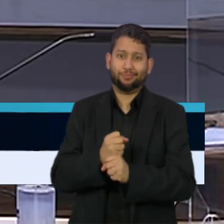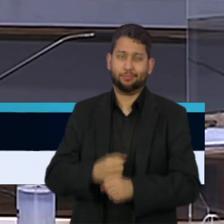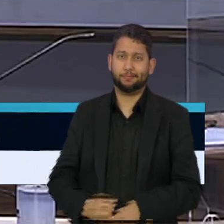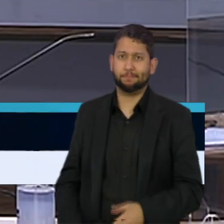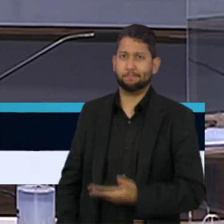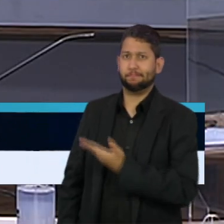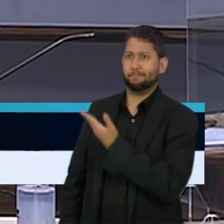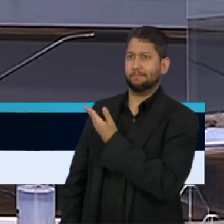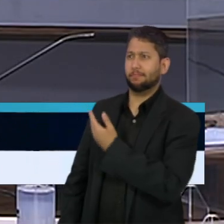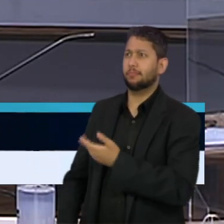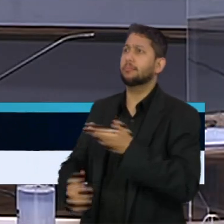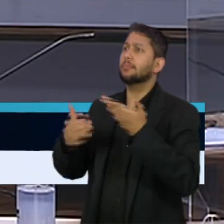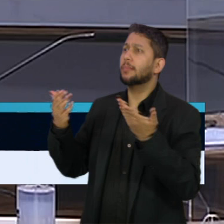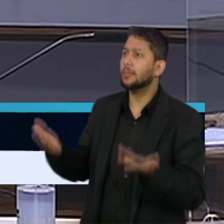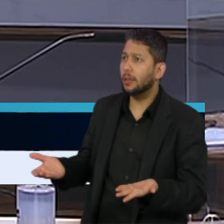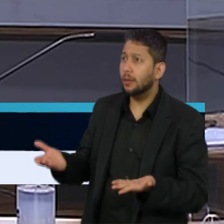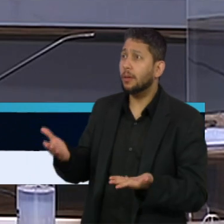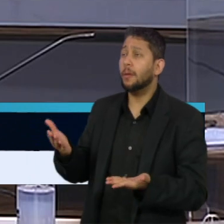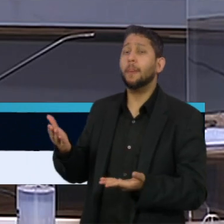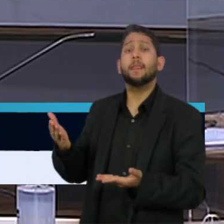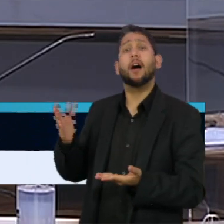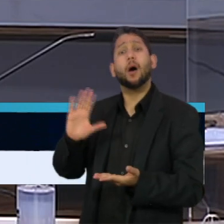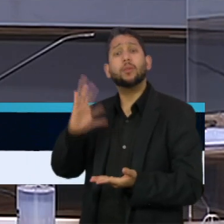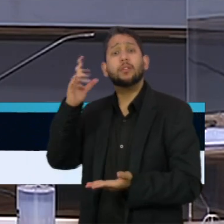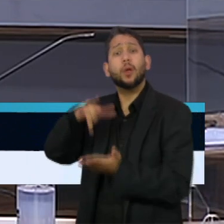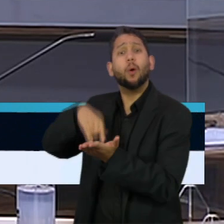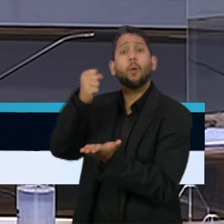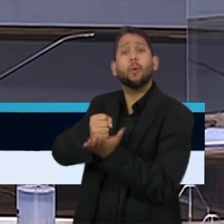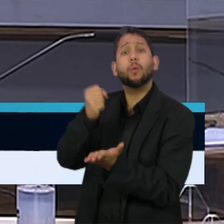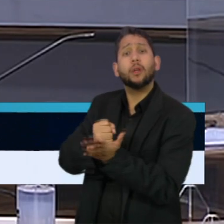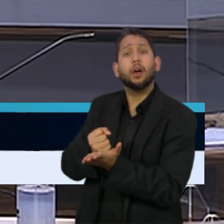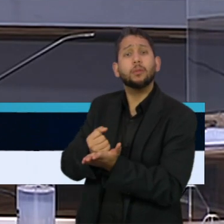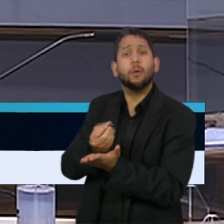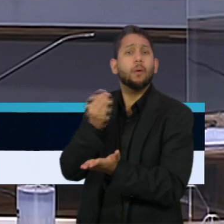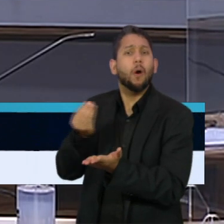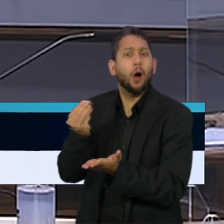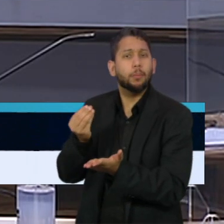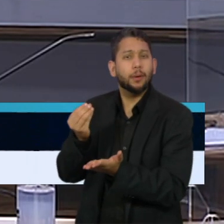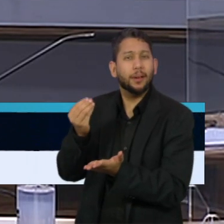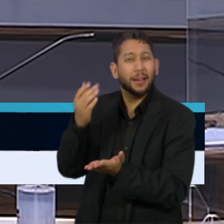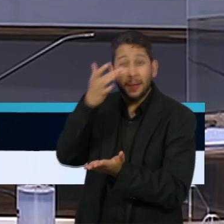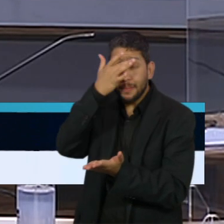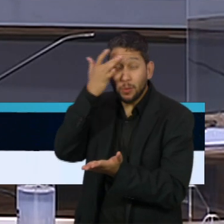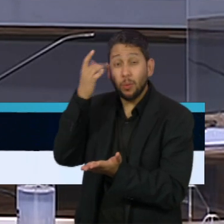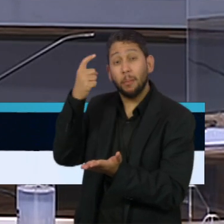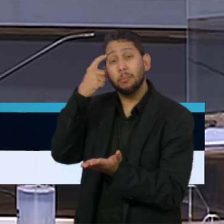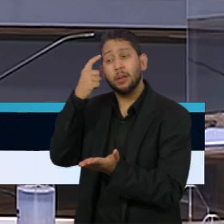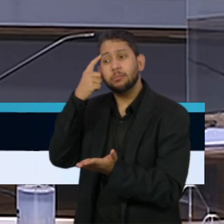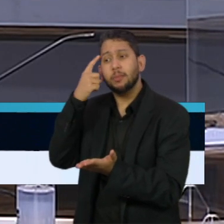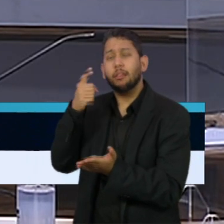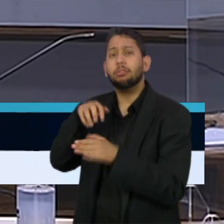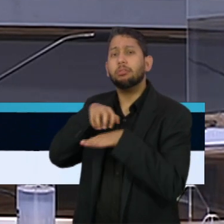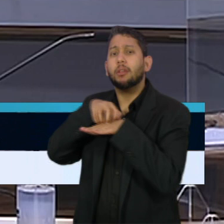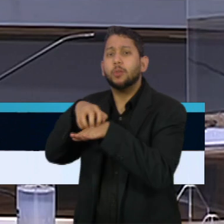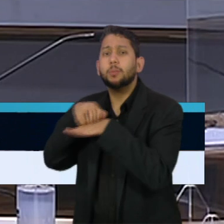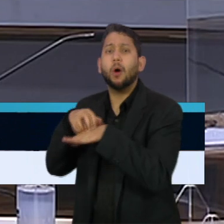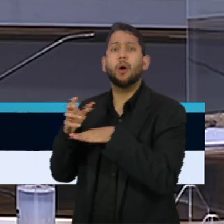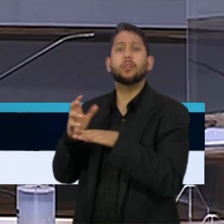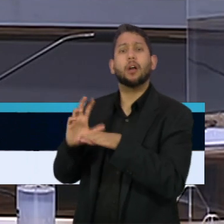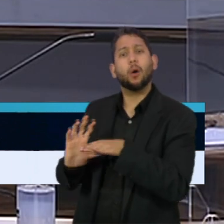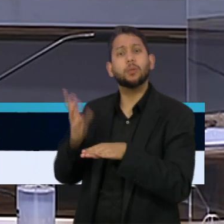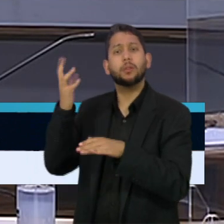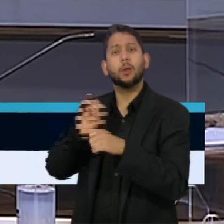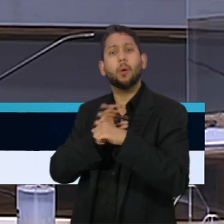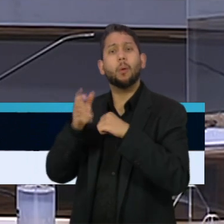aditivos foram feitos no âmbito desse contrato para abarcar a demanda de transporte causada pela